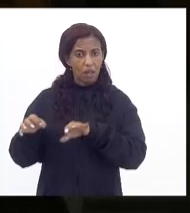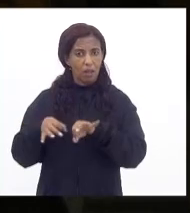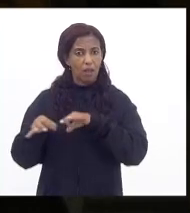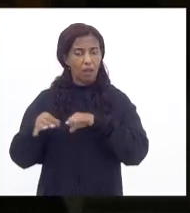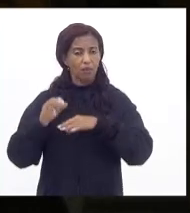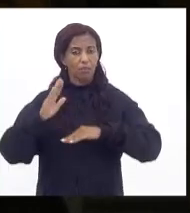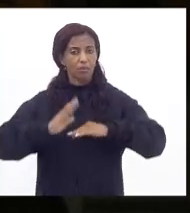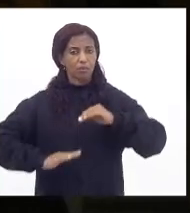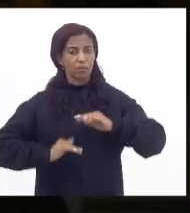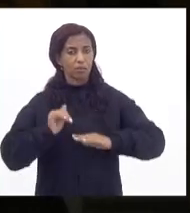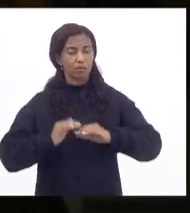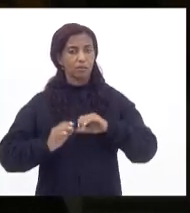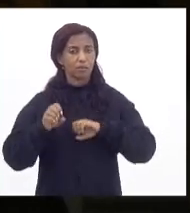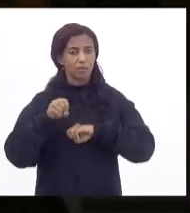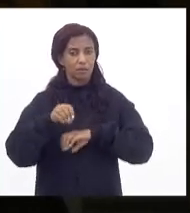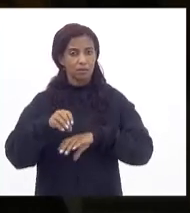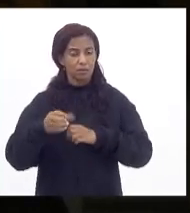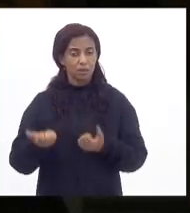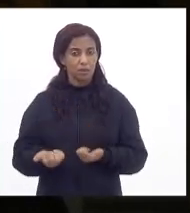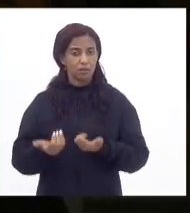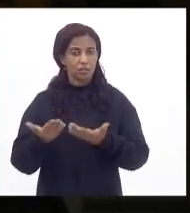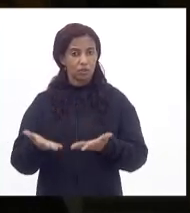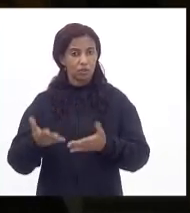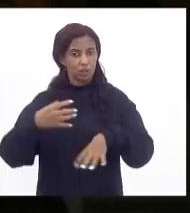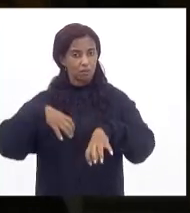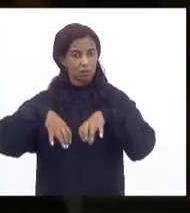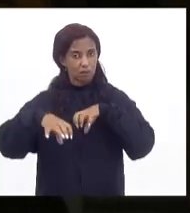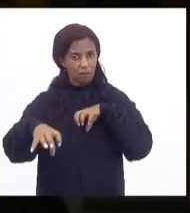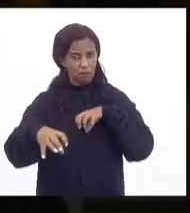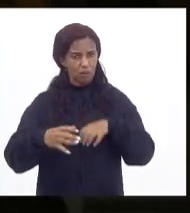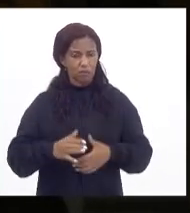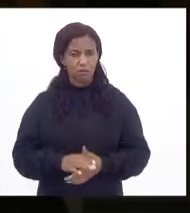dos profissionais de educação de ofertar o ensino remoto